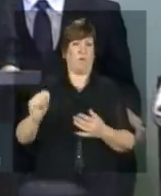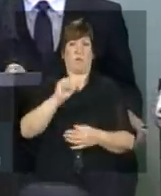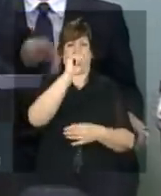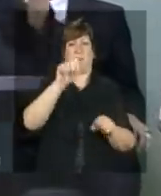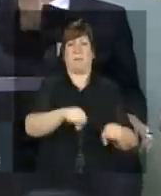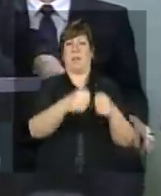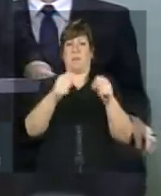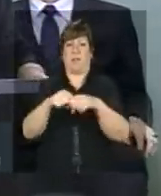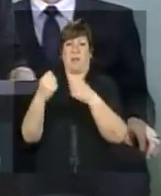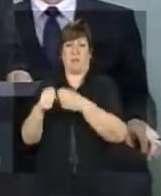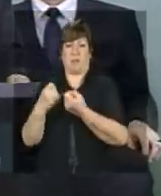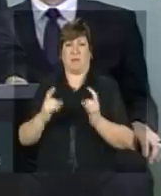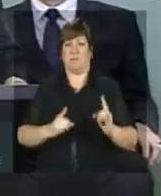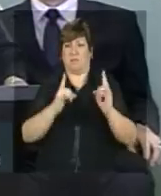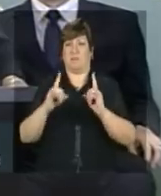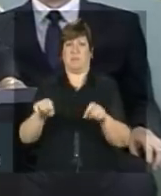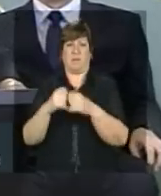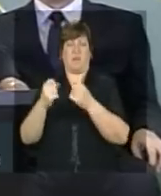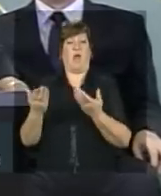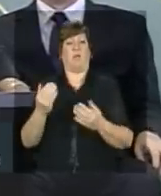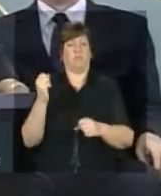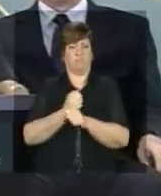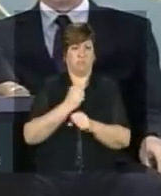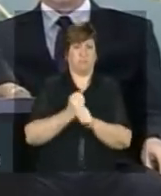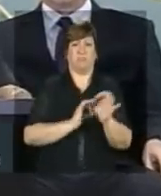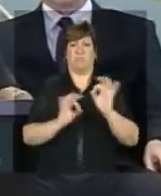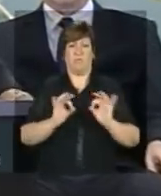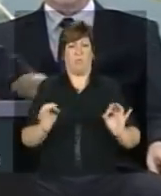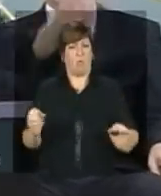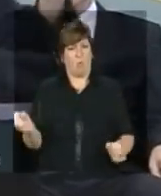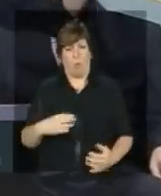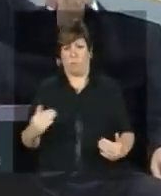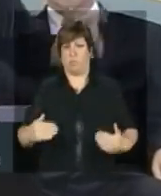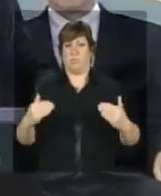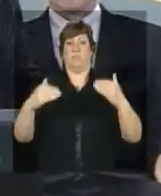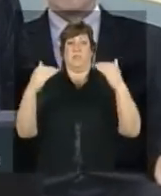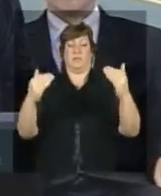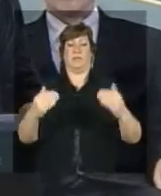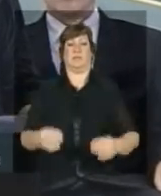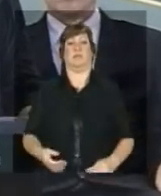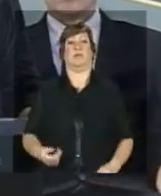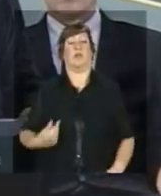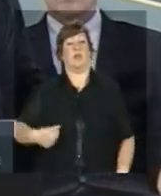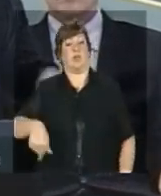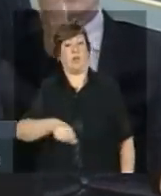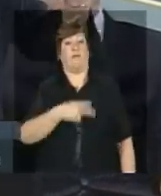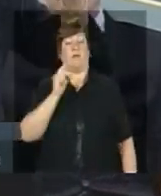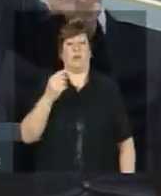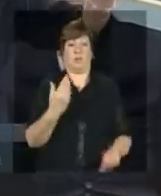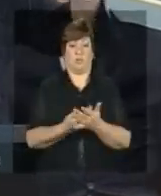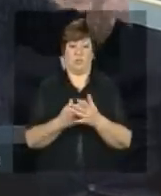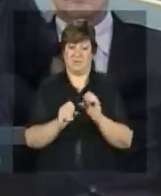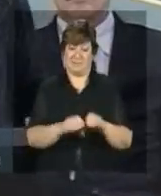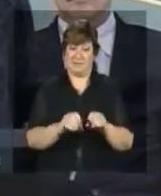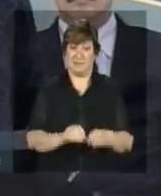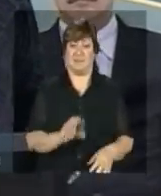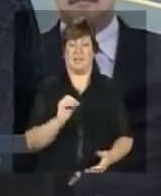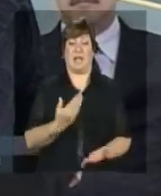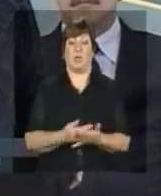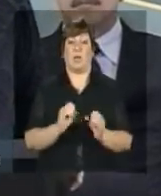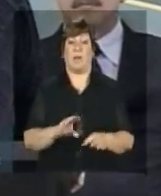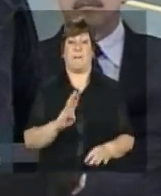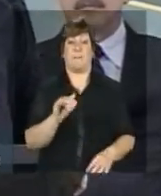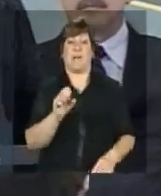enfatizamos que não teria educação básica de qualidade sem universidade valorizada e sem